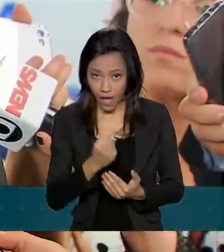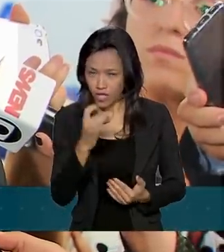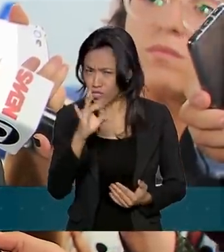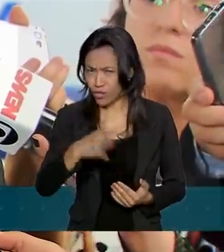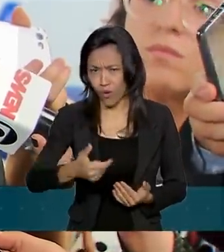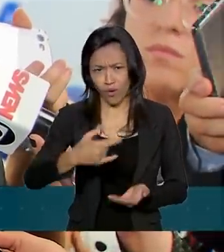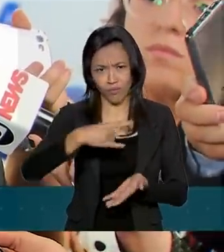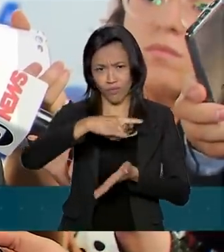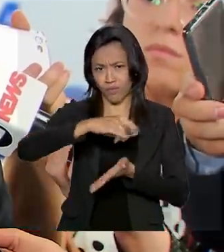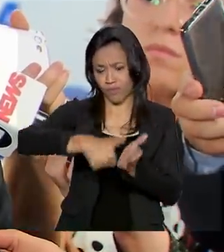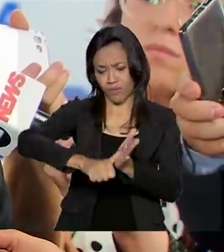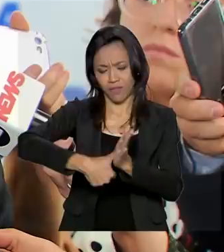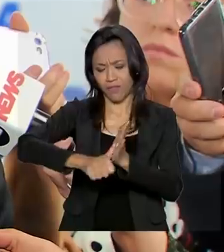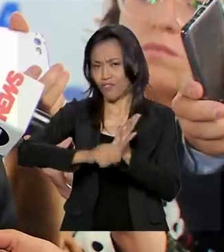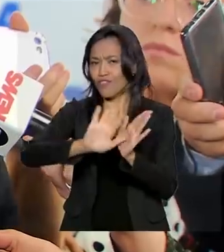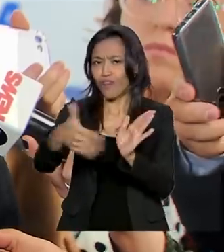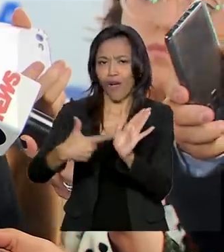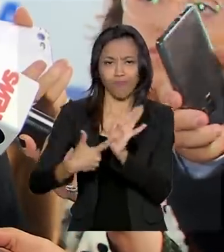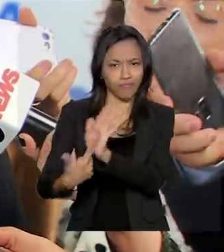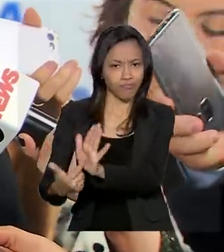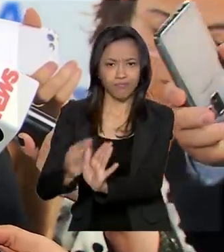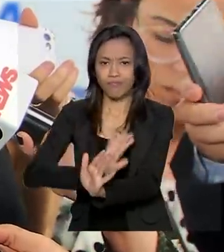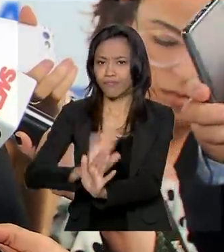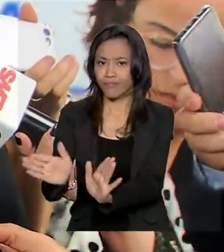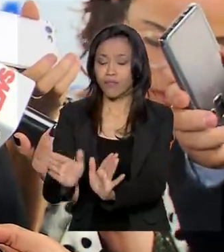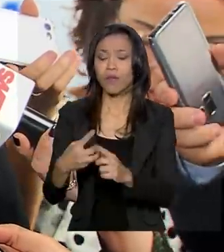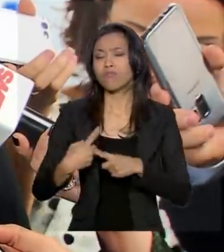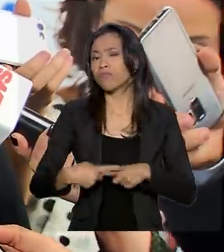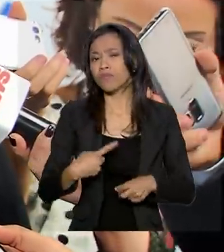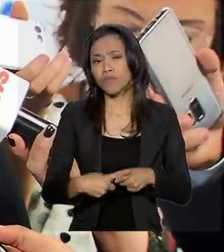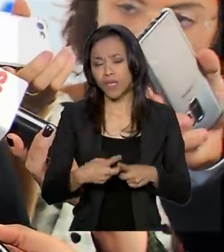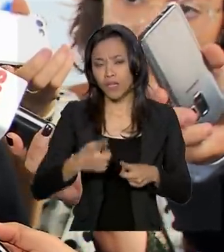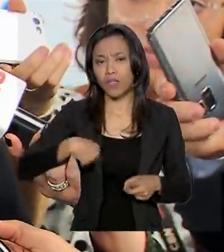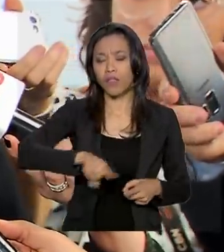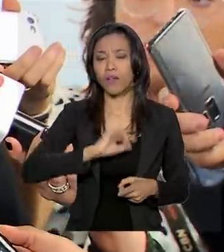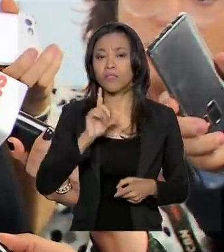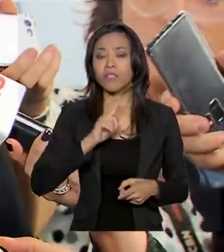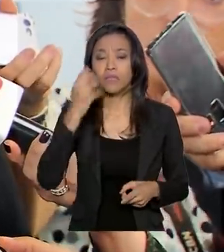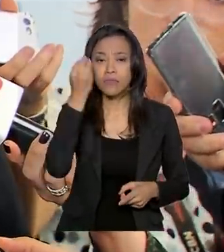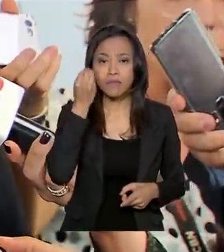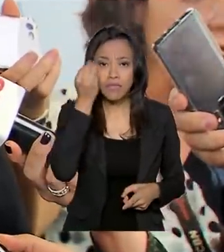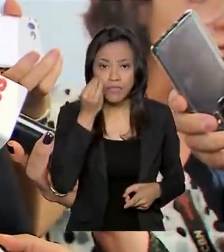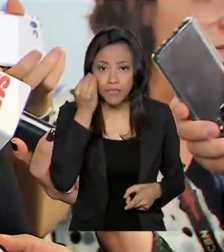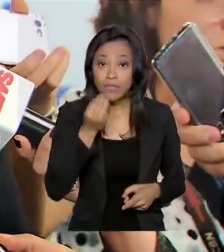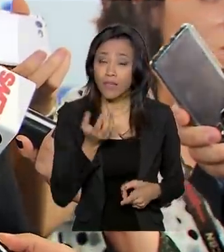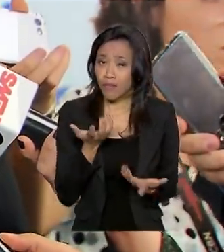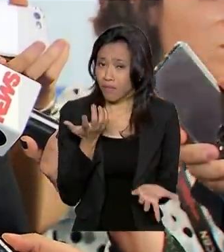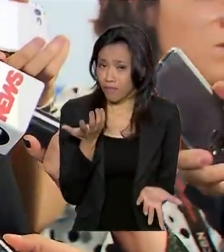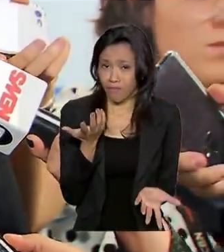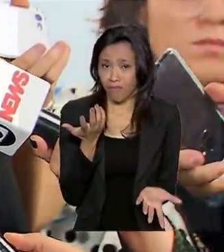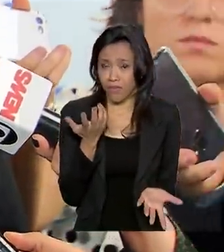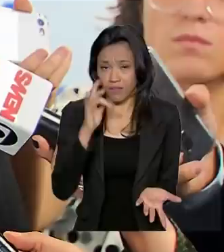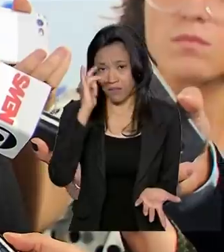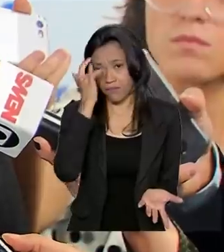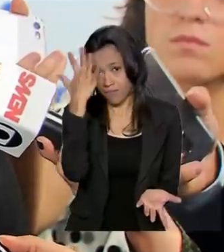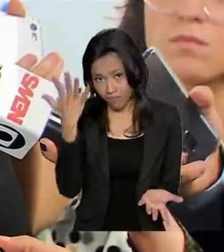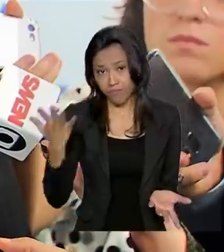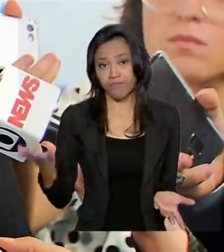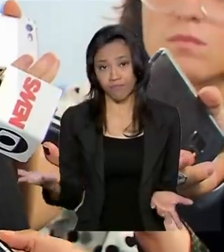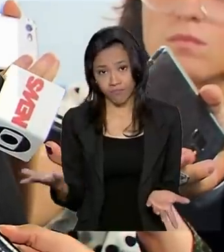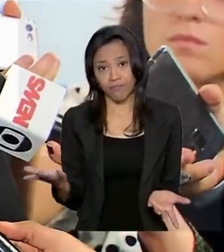documento de identidade. E por quê? Nós temos a experiência de que é muito comum que